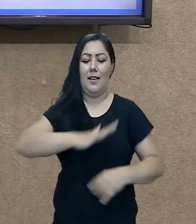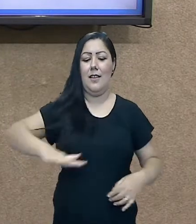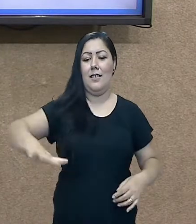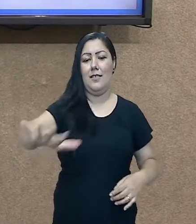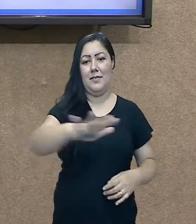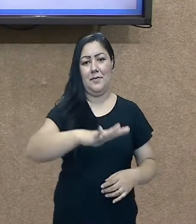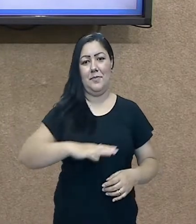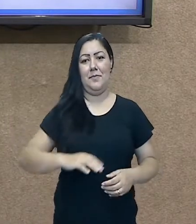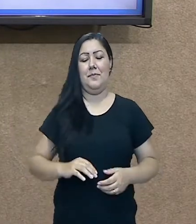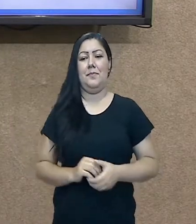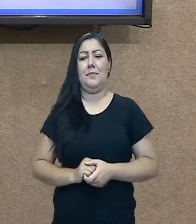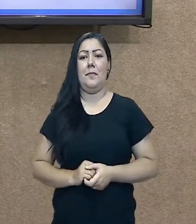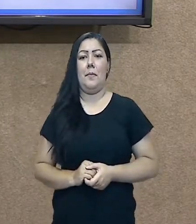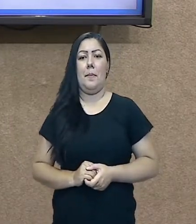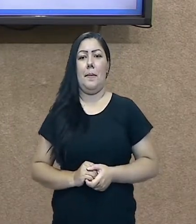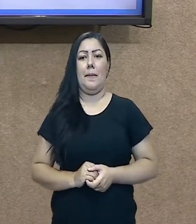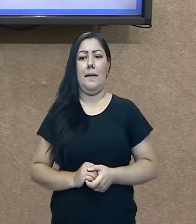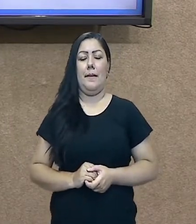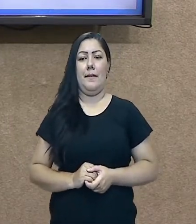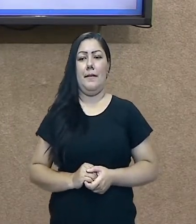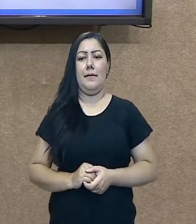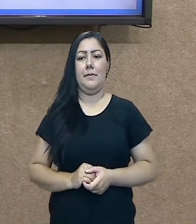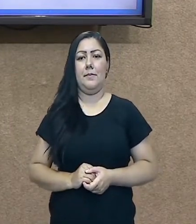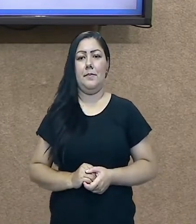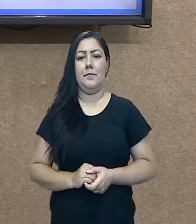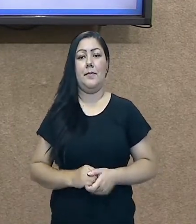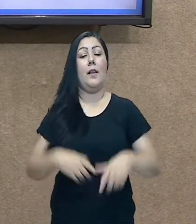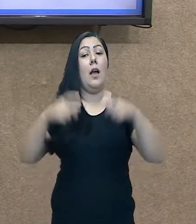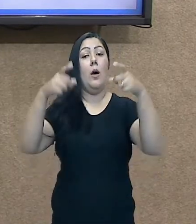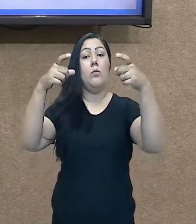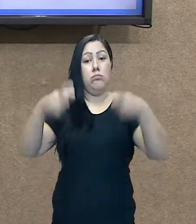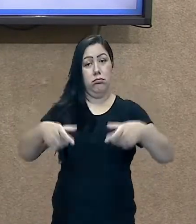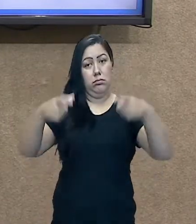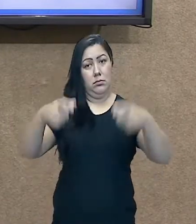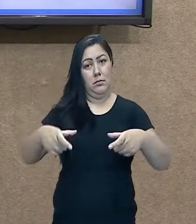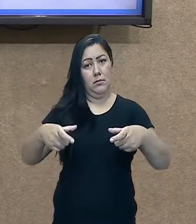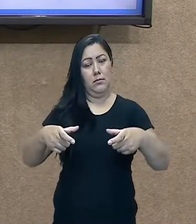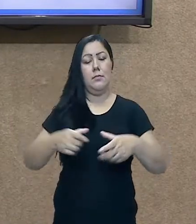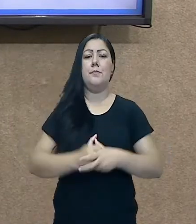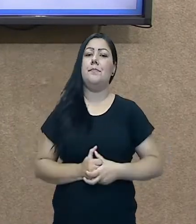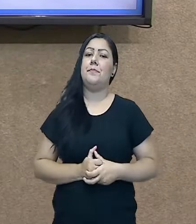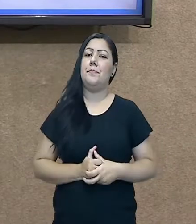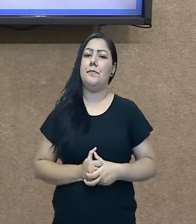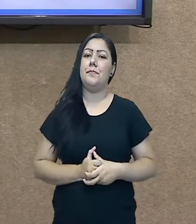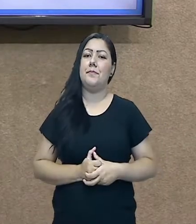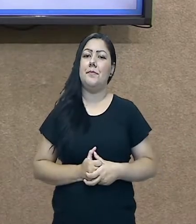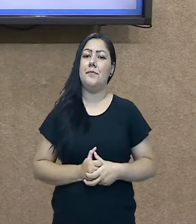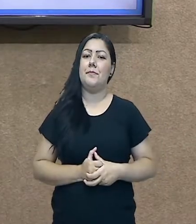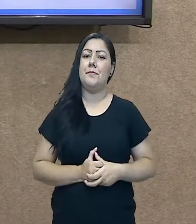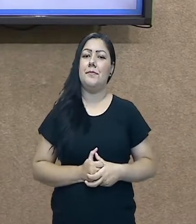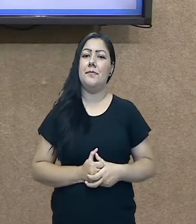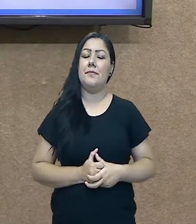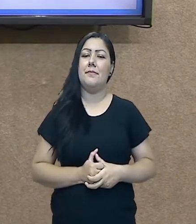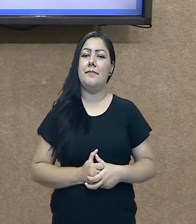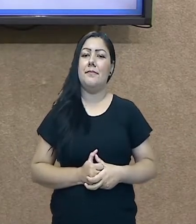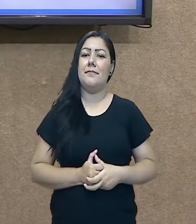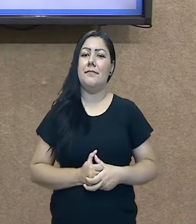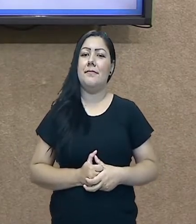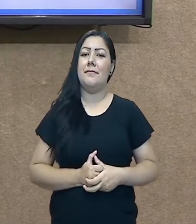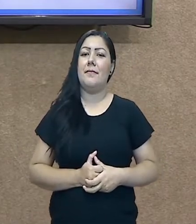E nós temos o lugar. O lugar é algo interessante. É aquilo que nos é